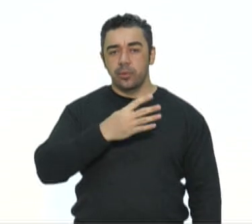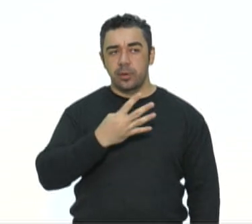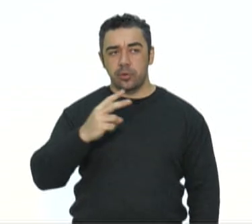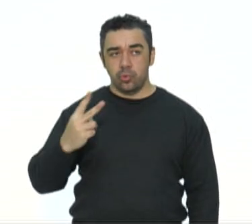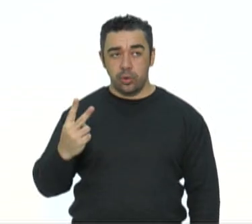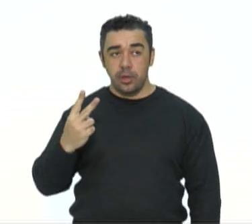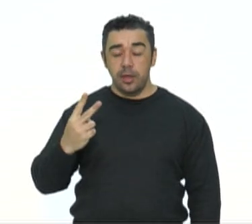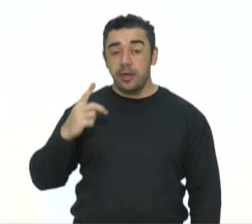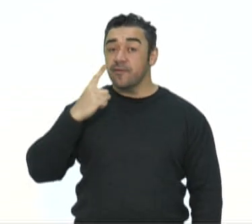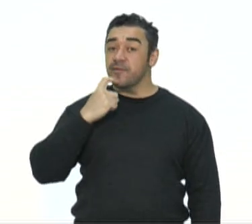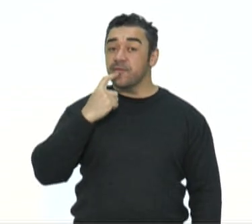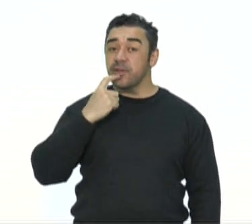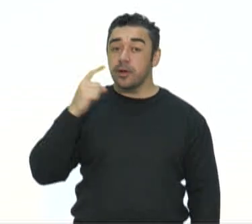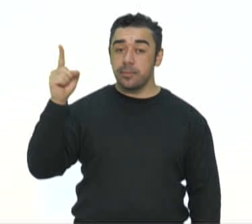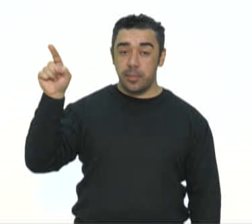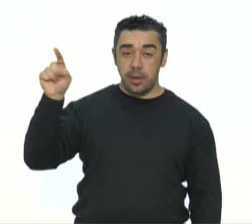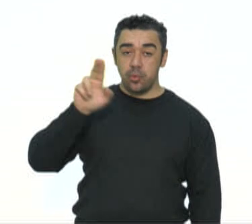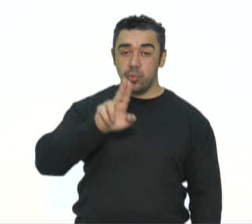Soviética.